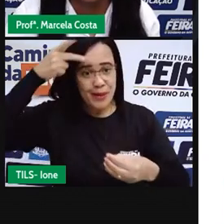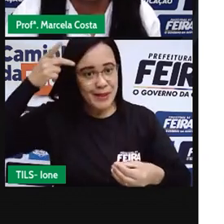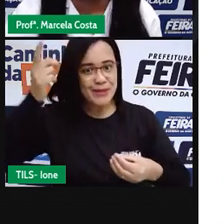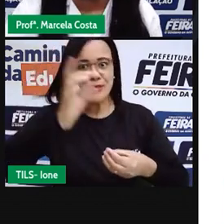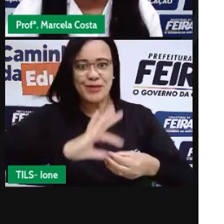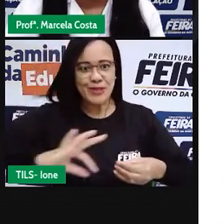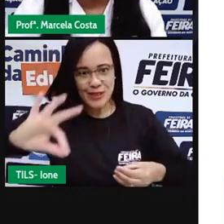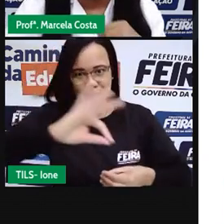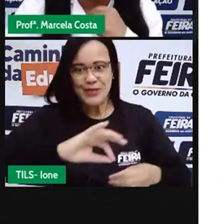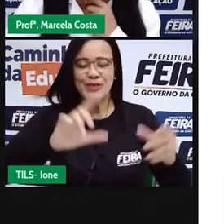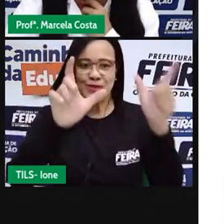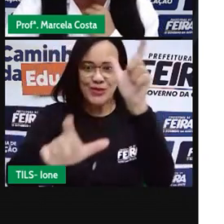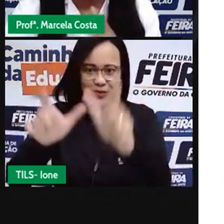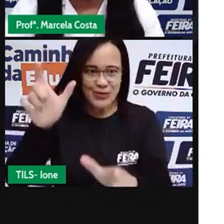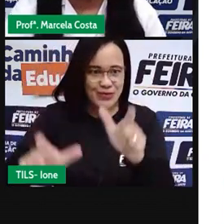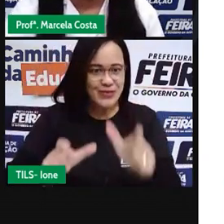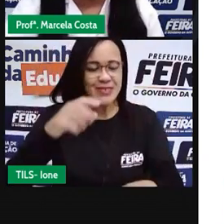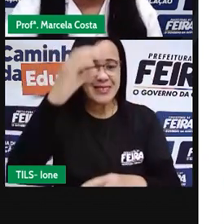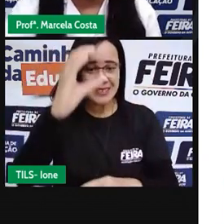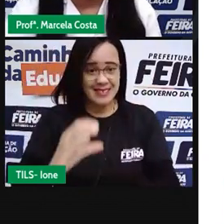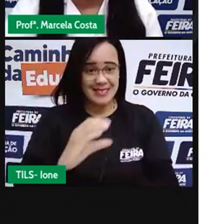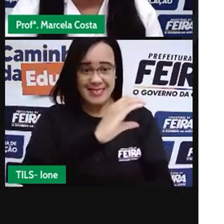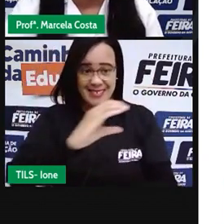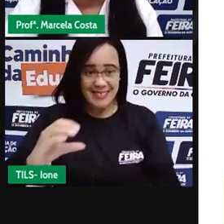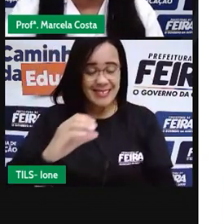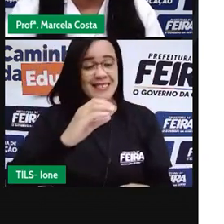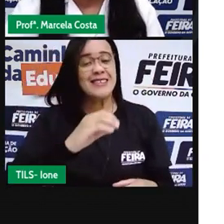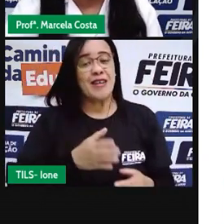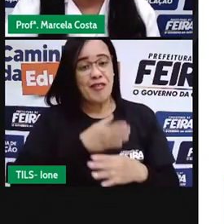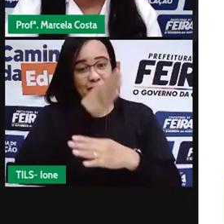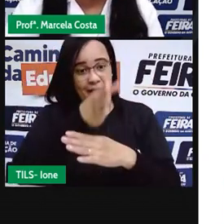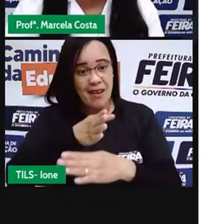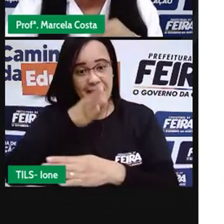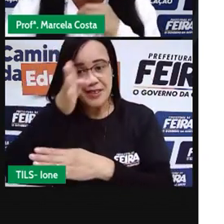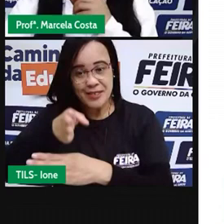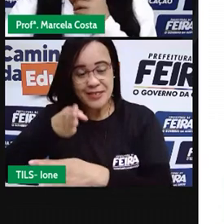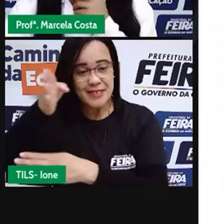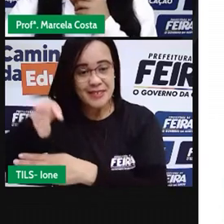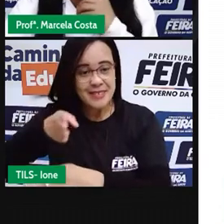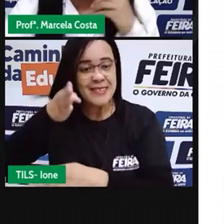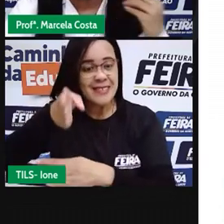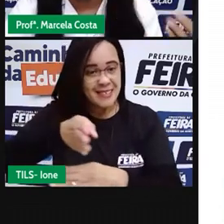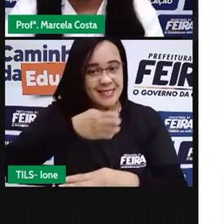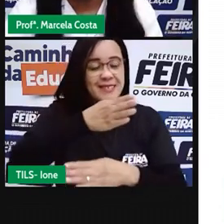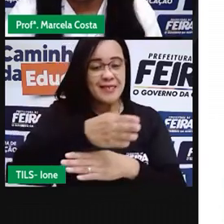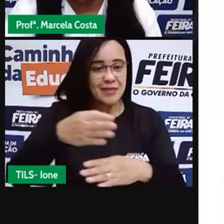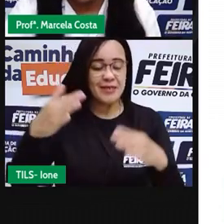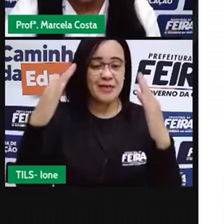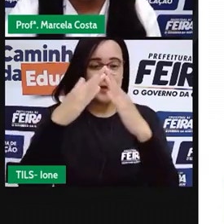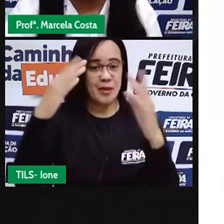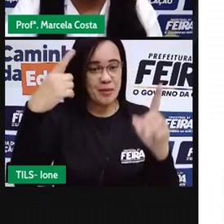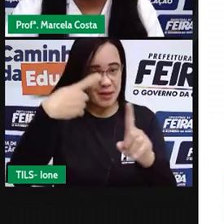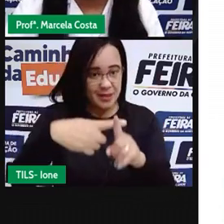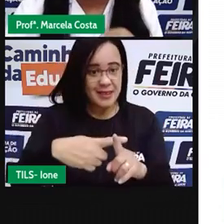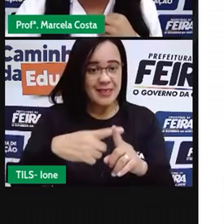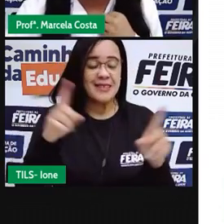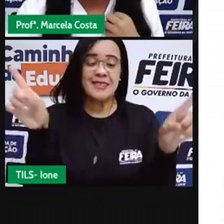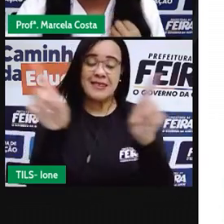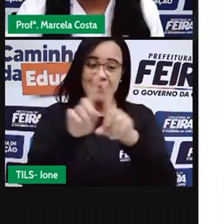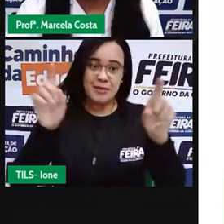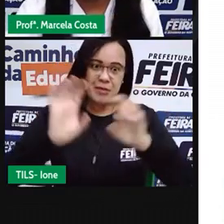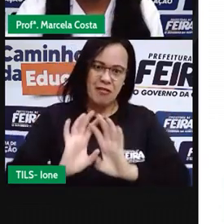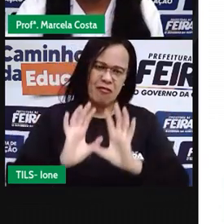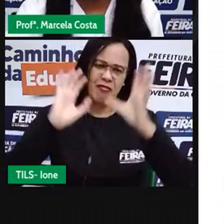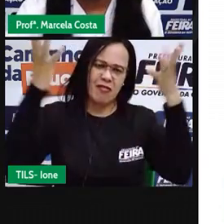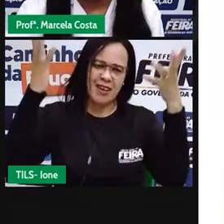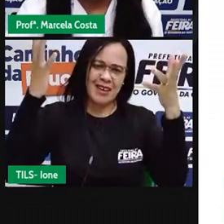e mobiliza todas essas pessoas para os festejos, principalmente no